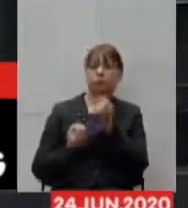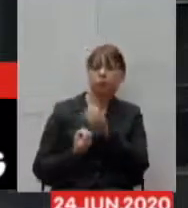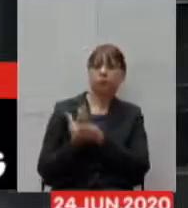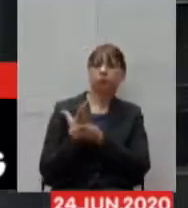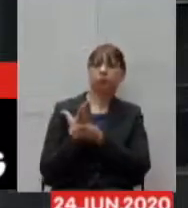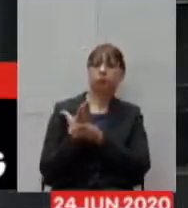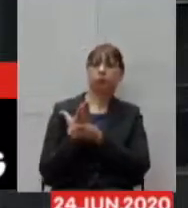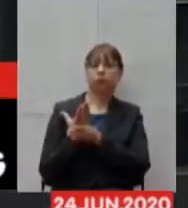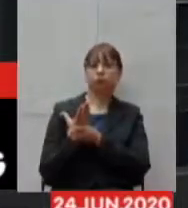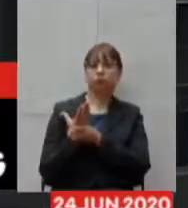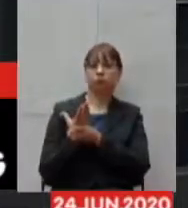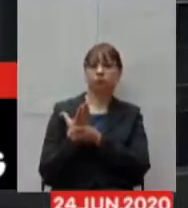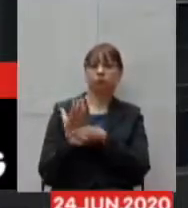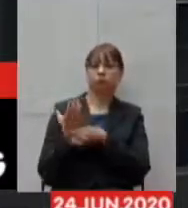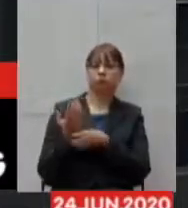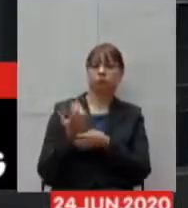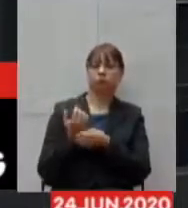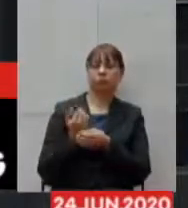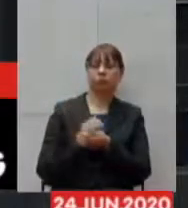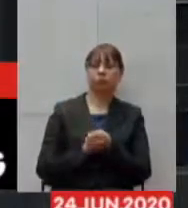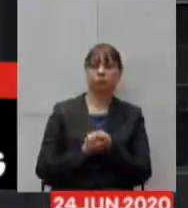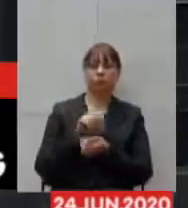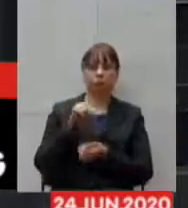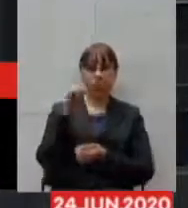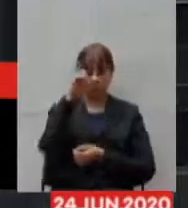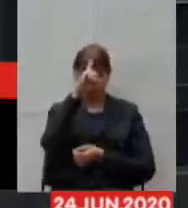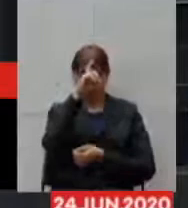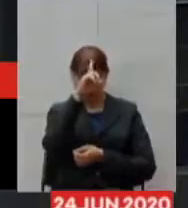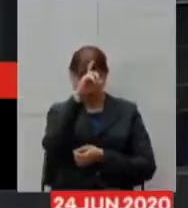desse hospital.